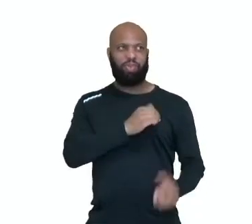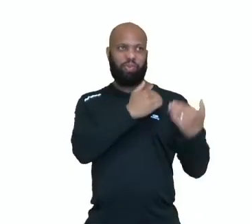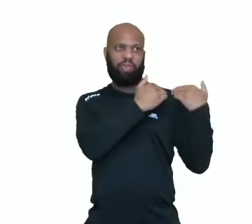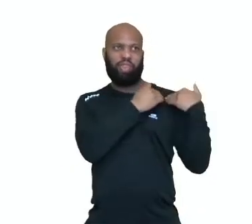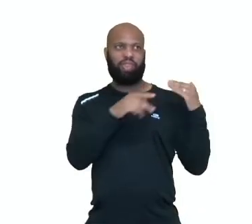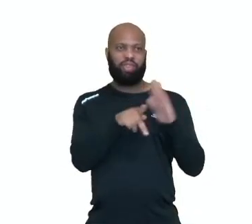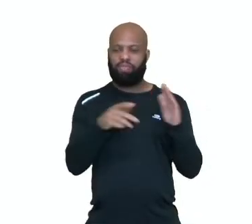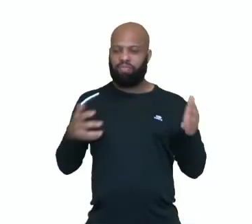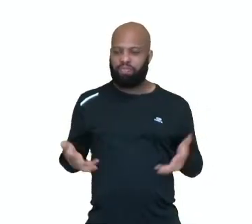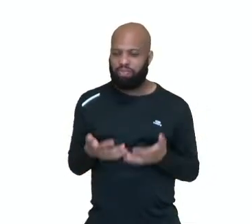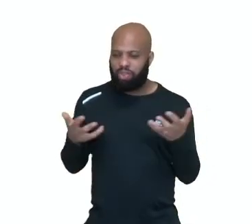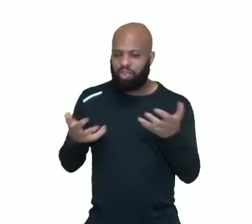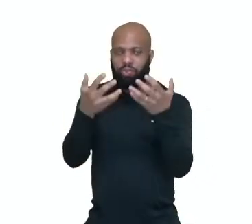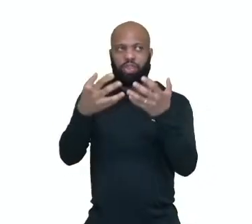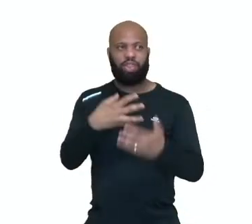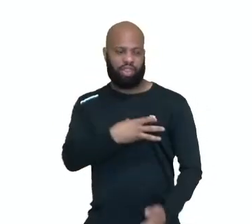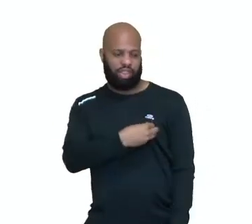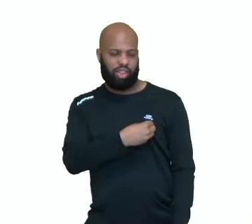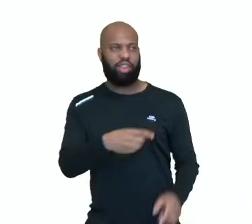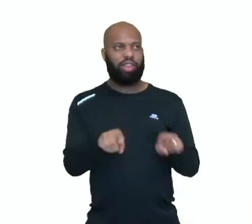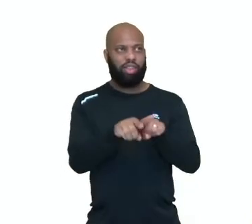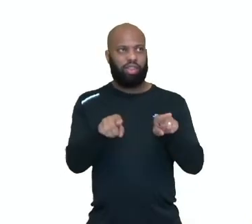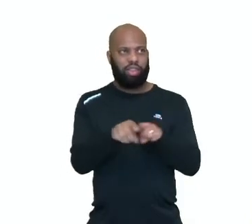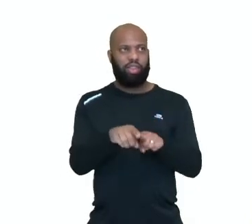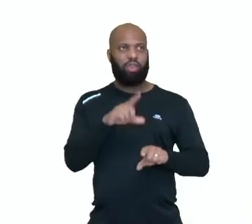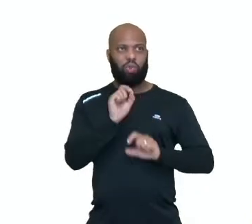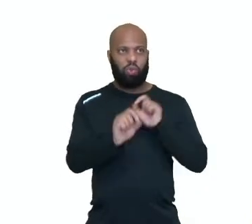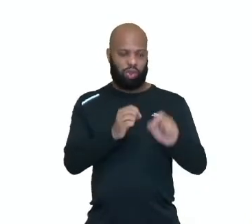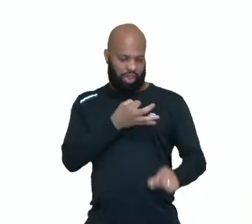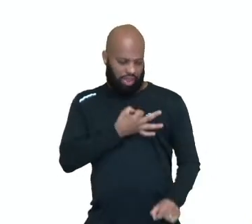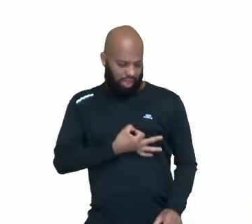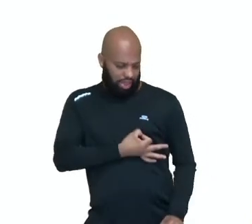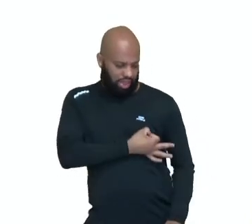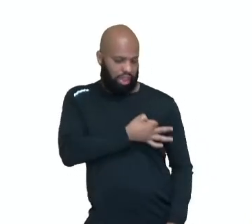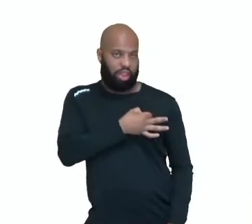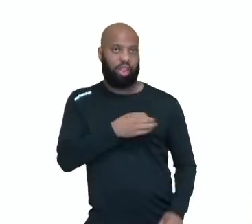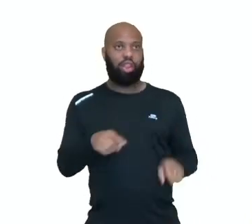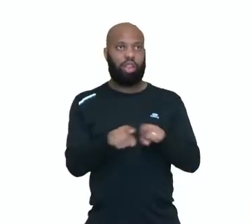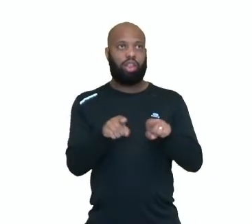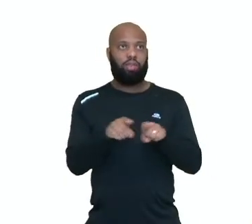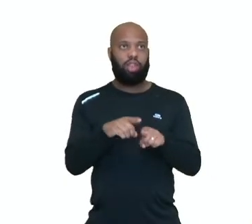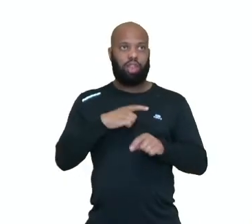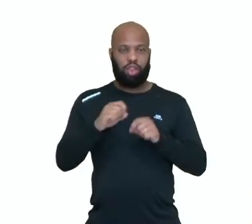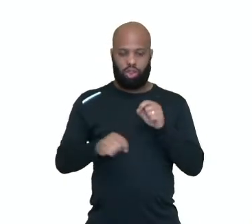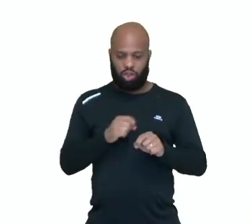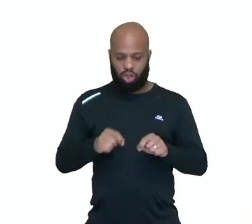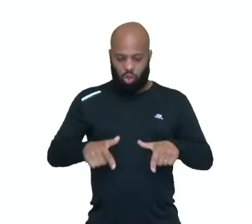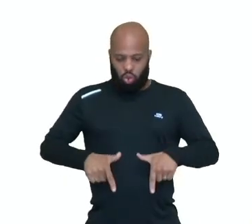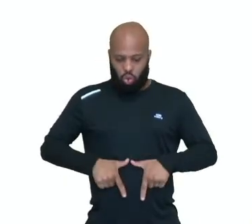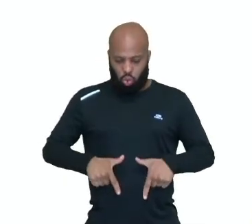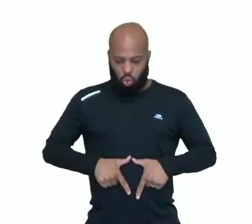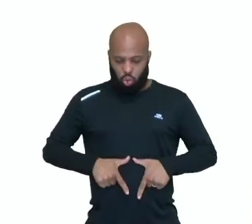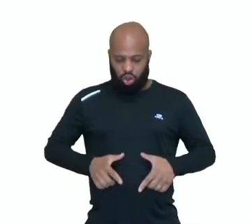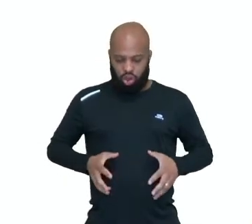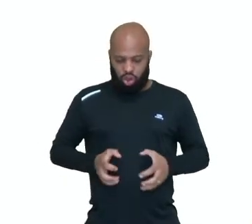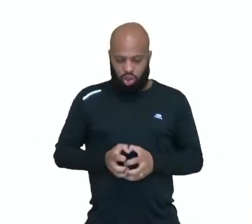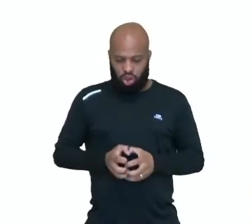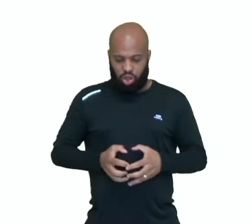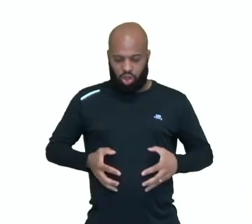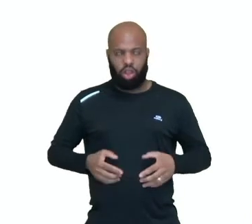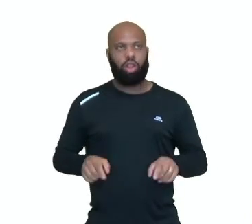A estimulação da secreção do leite, né? Nas glândulas mamárias, além das contrações uterinas, ok? A